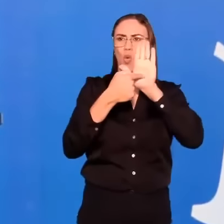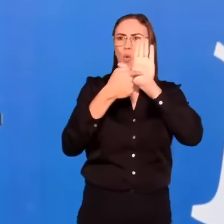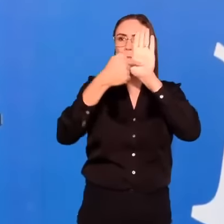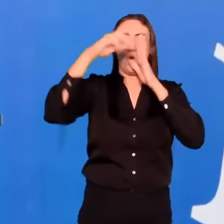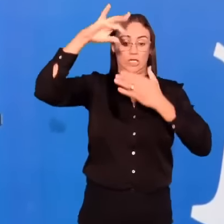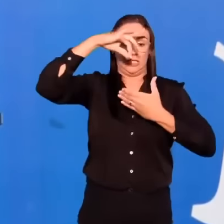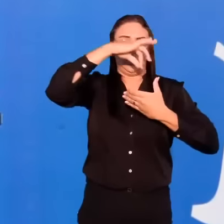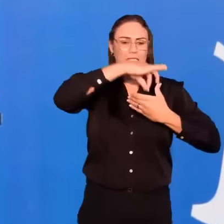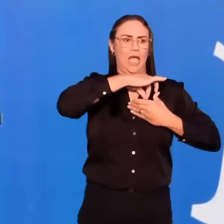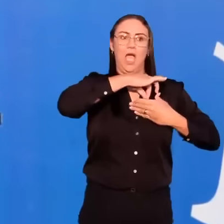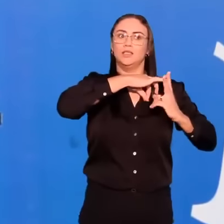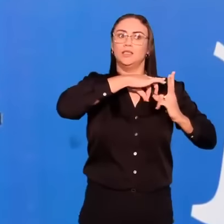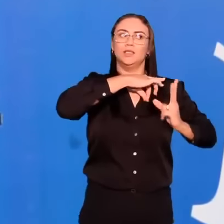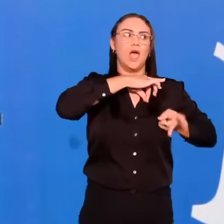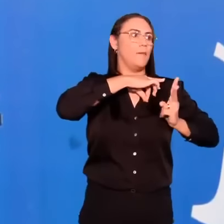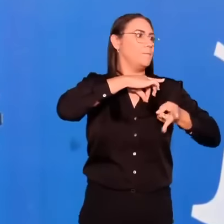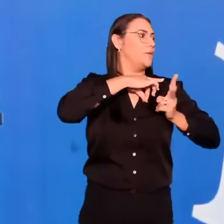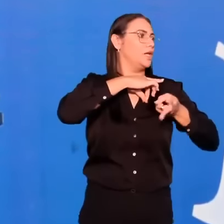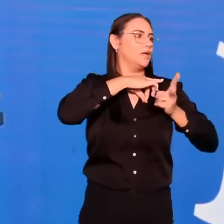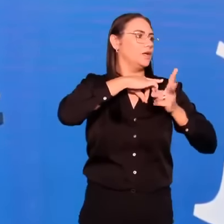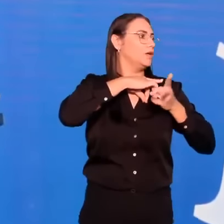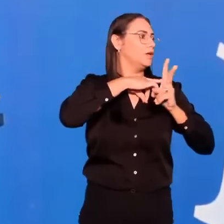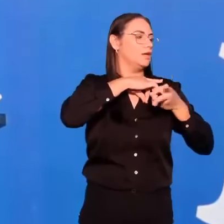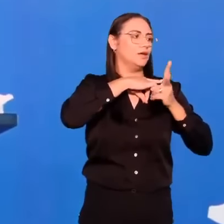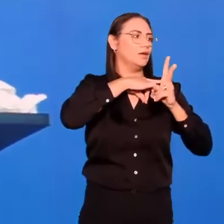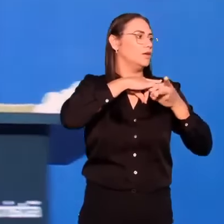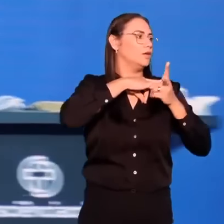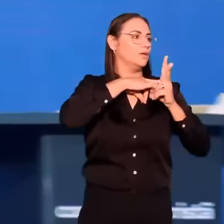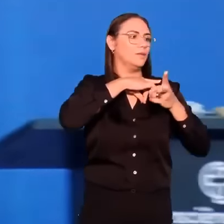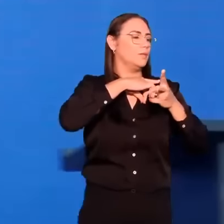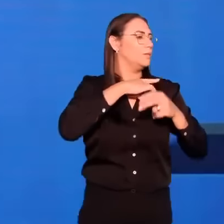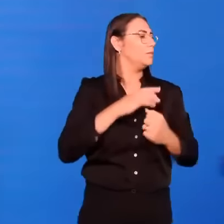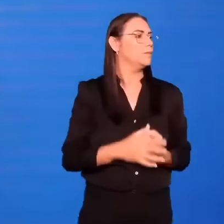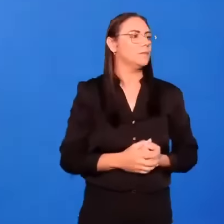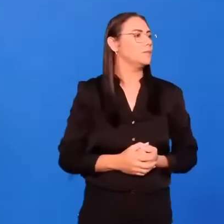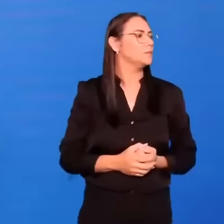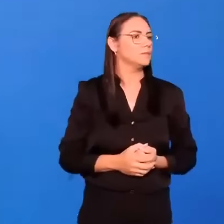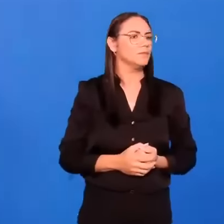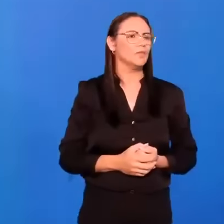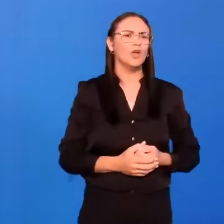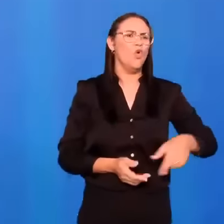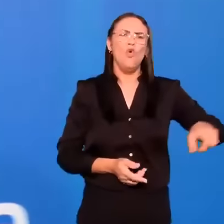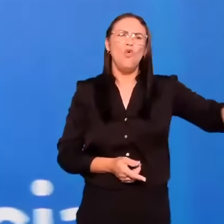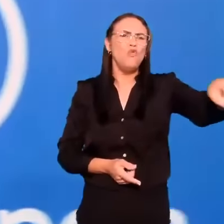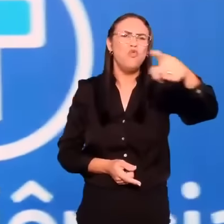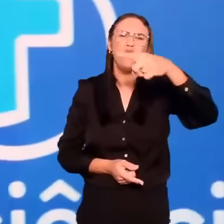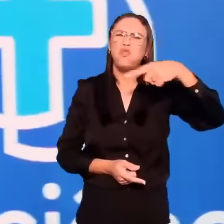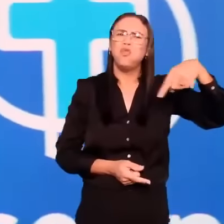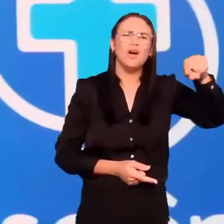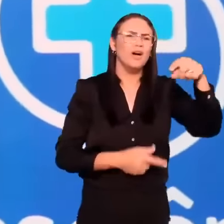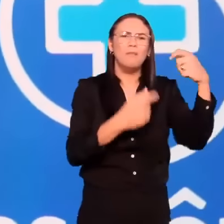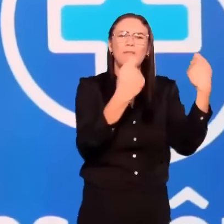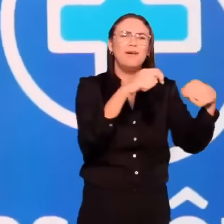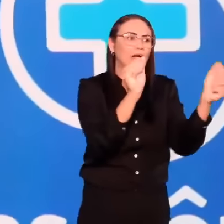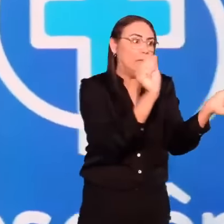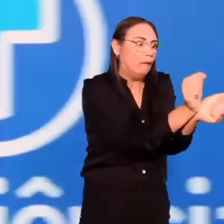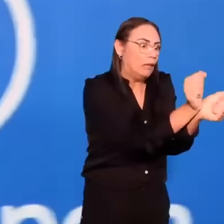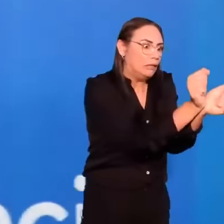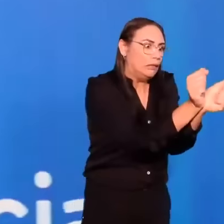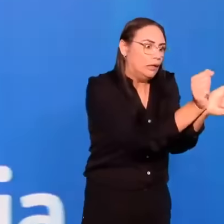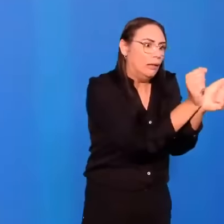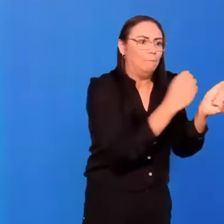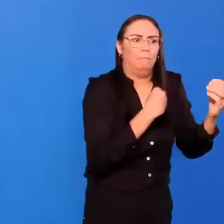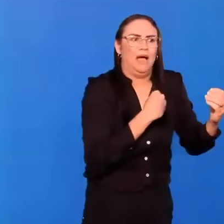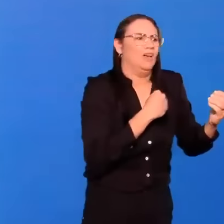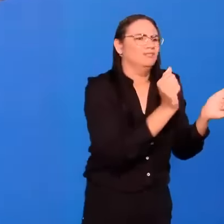constante. Deus, por que que você não precisa ser escravo dessa imundícia? Por que que